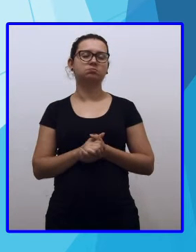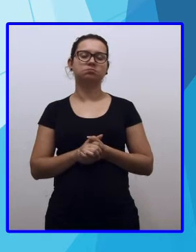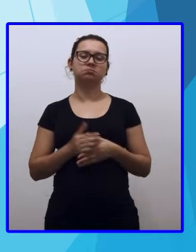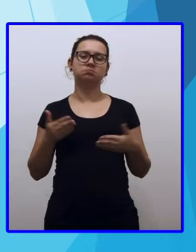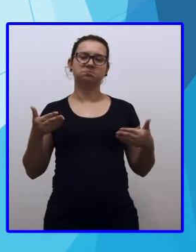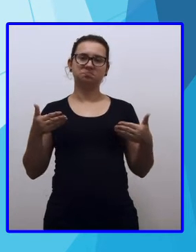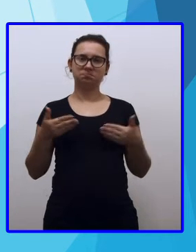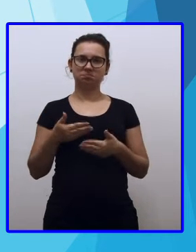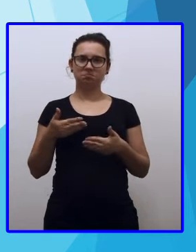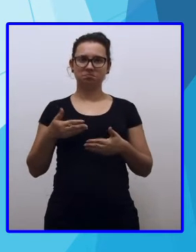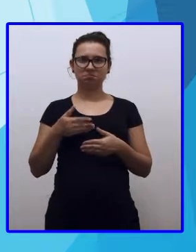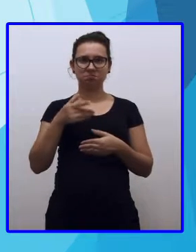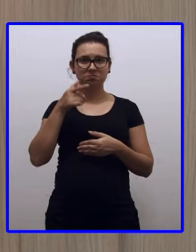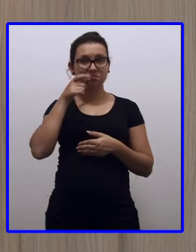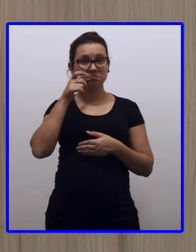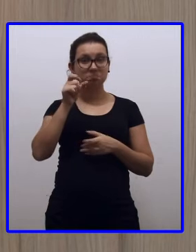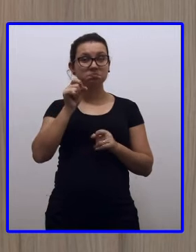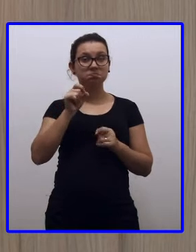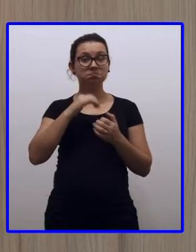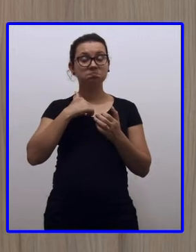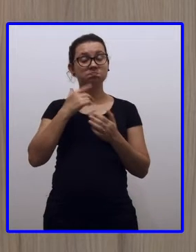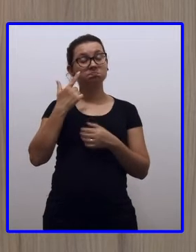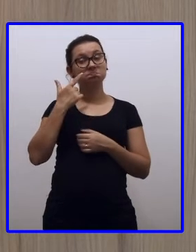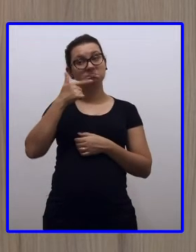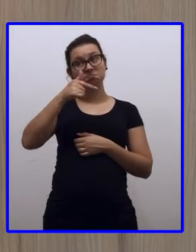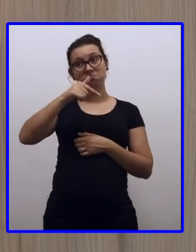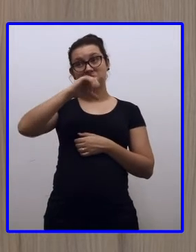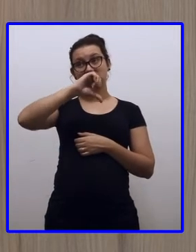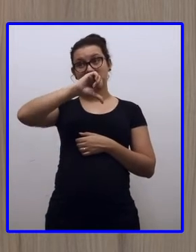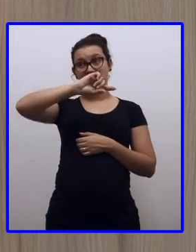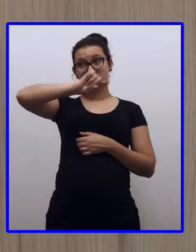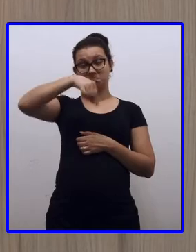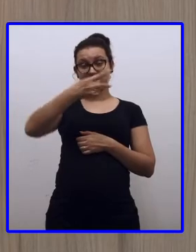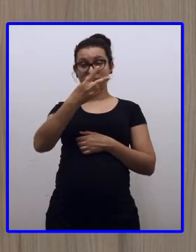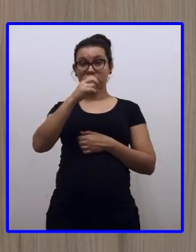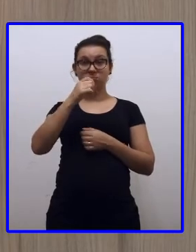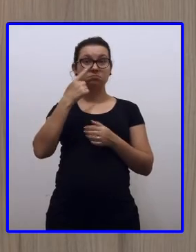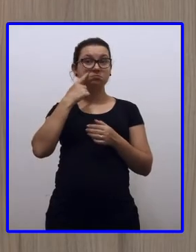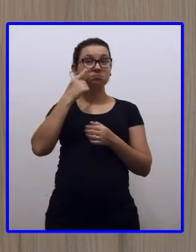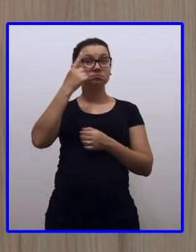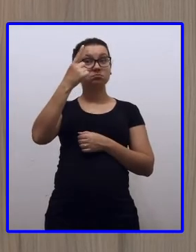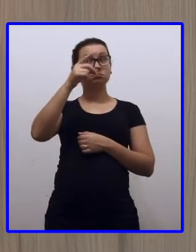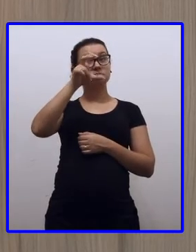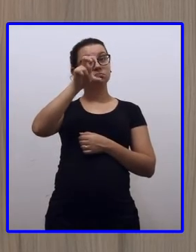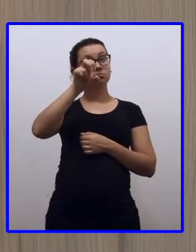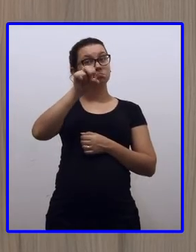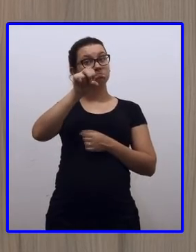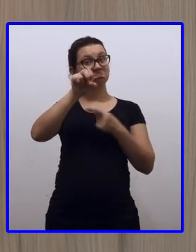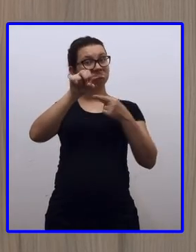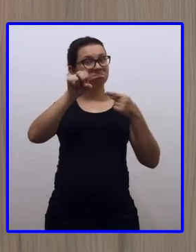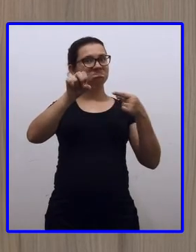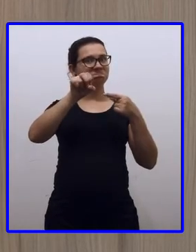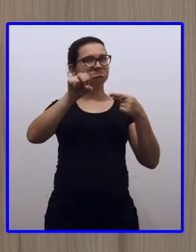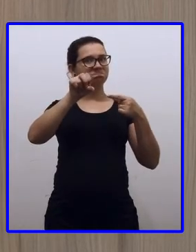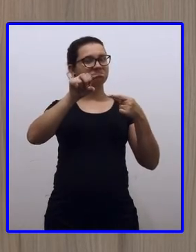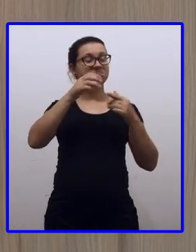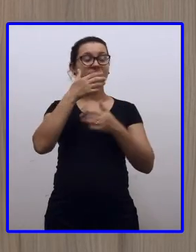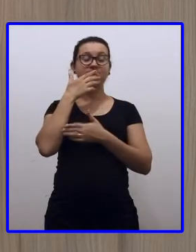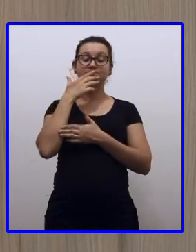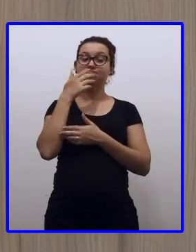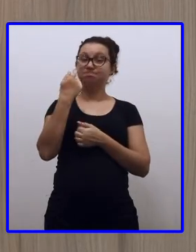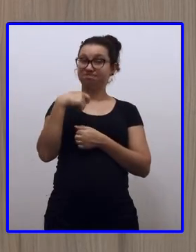Agora, eu vou tirar dos cento e cinquenta reais. E aí, nós temos que tomar cuidado. Por quê?